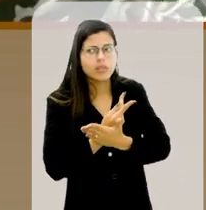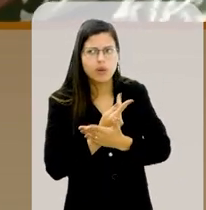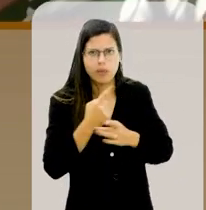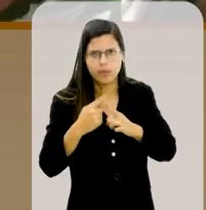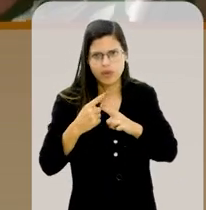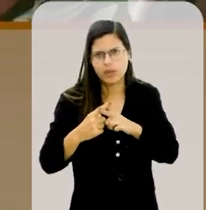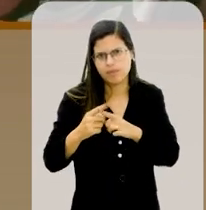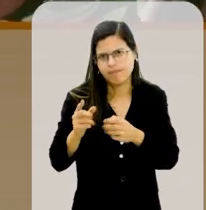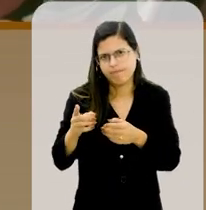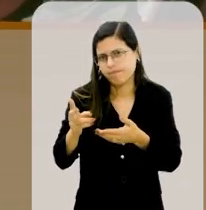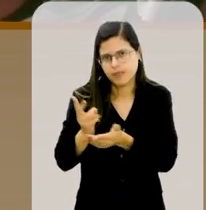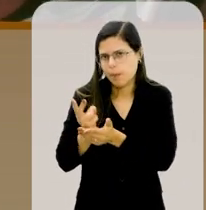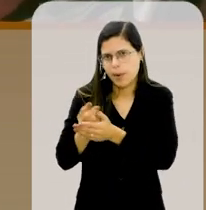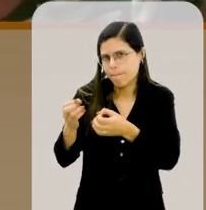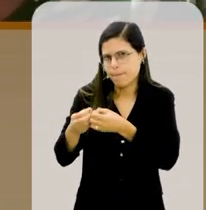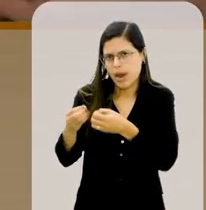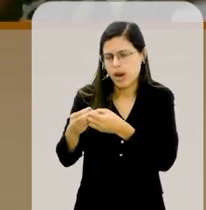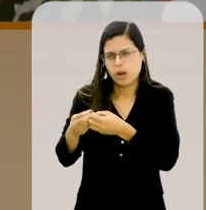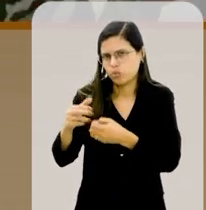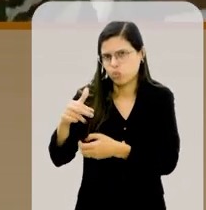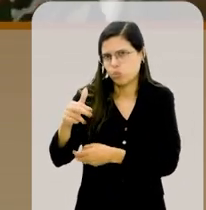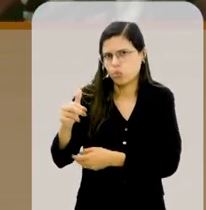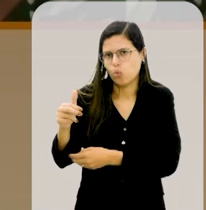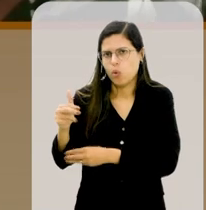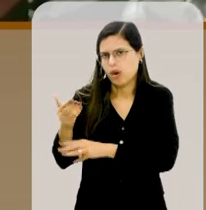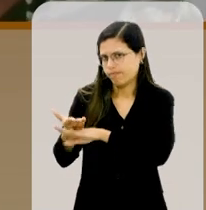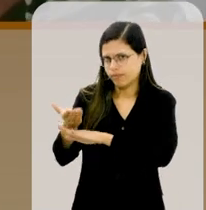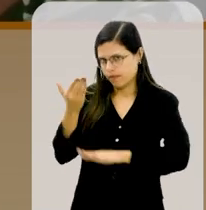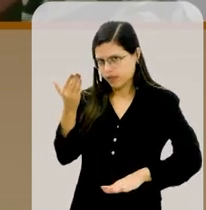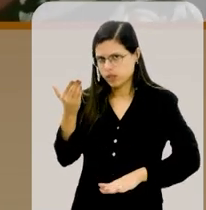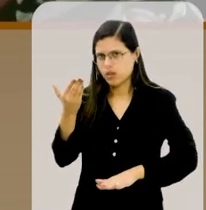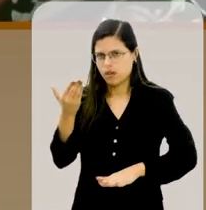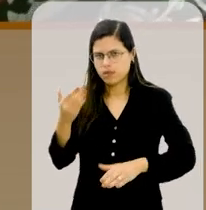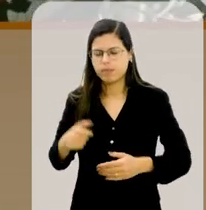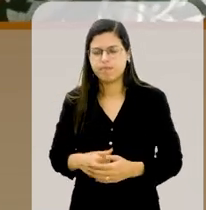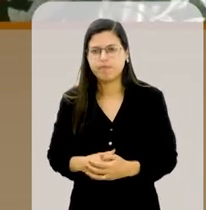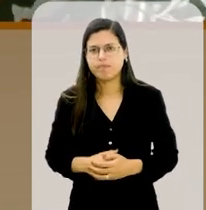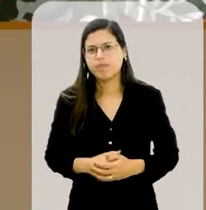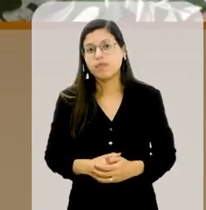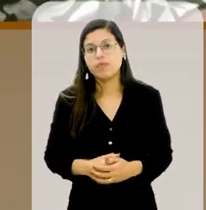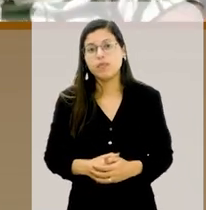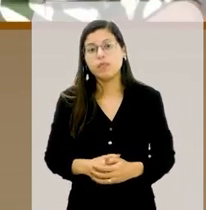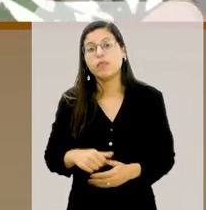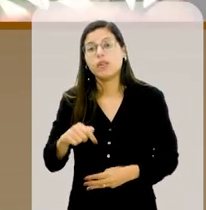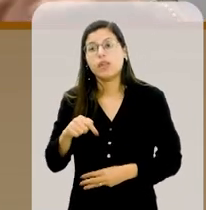houve? Porque ela sempre ficava pertinho, ela nunca saiu do meu ambiente quando ele estava.